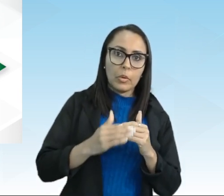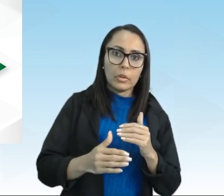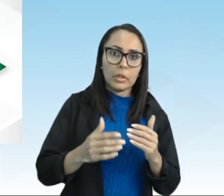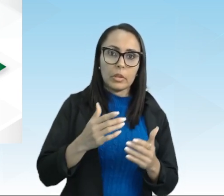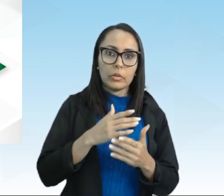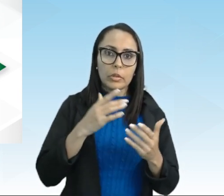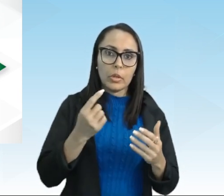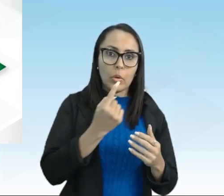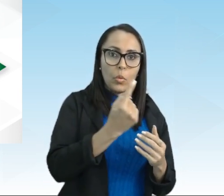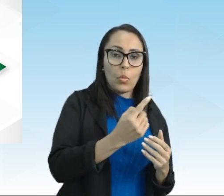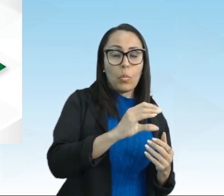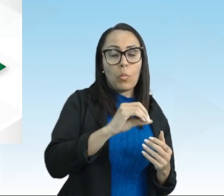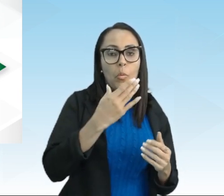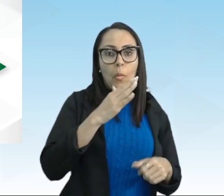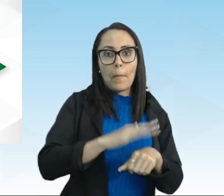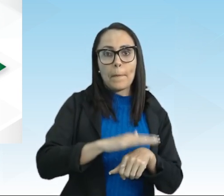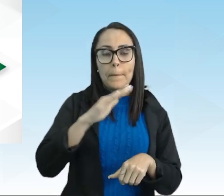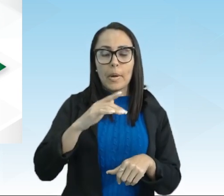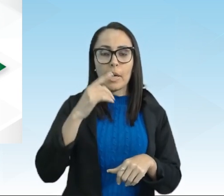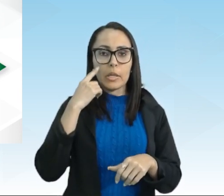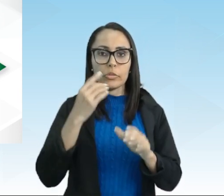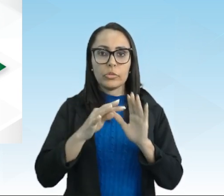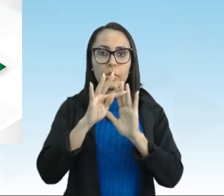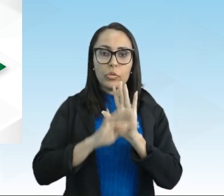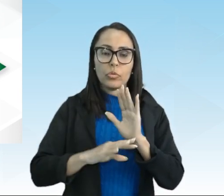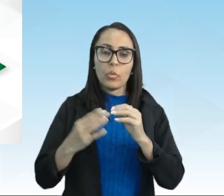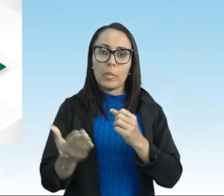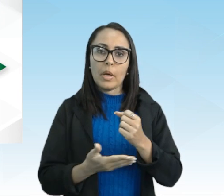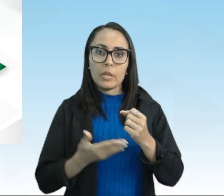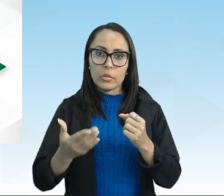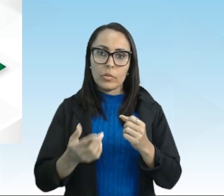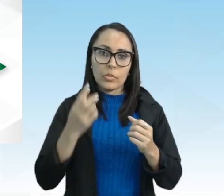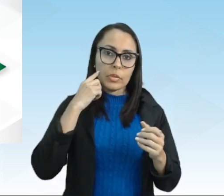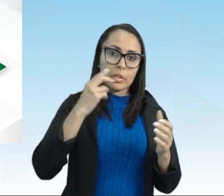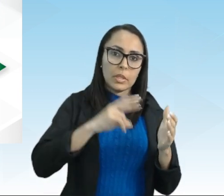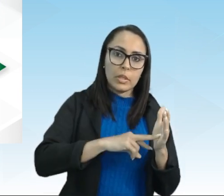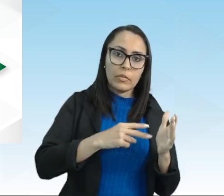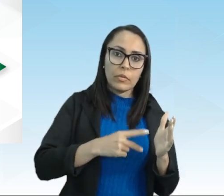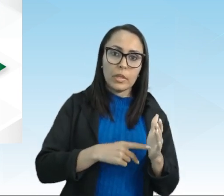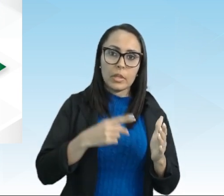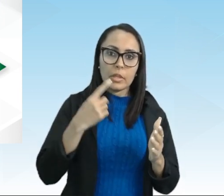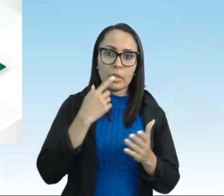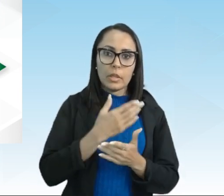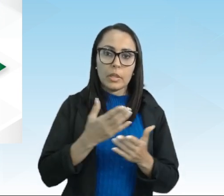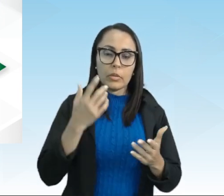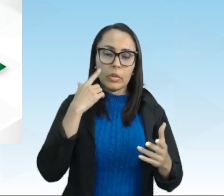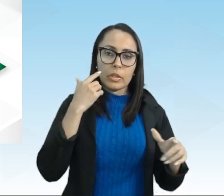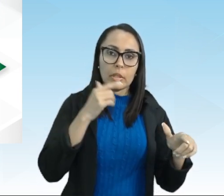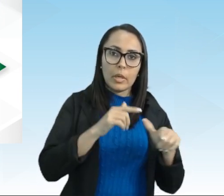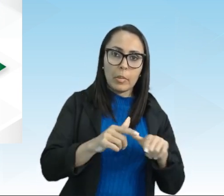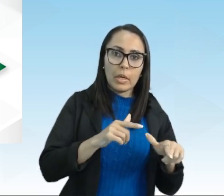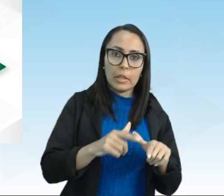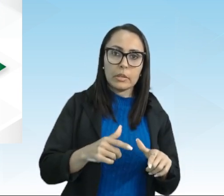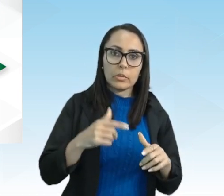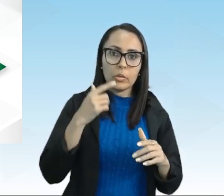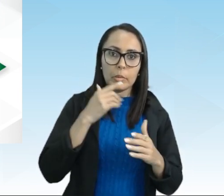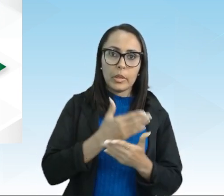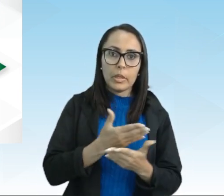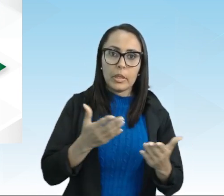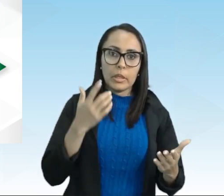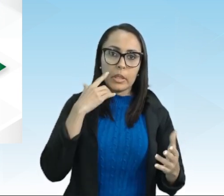ou mais textos base o que significa que o sujeito trabalha sobre as